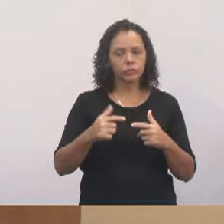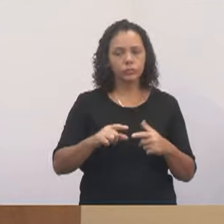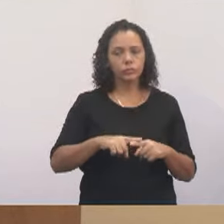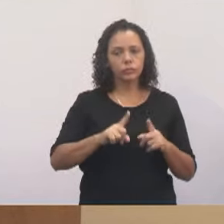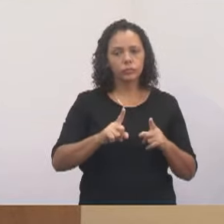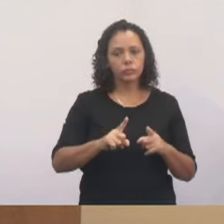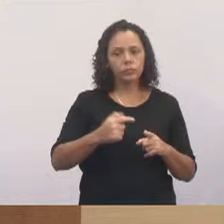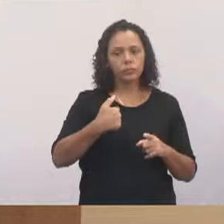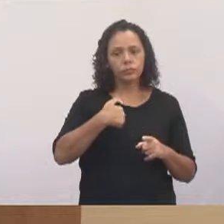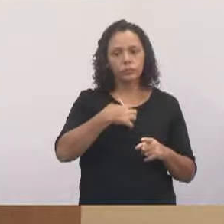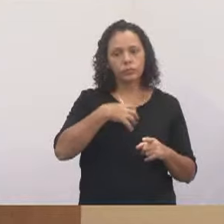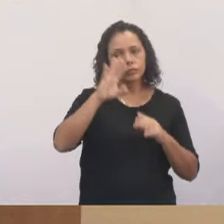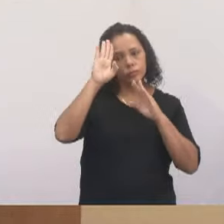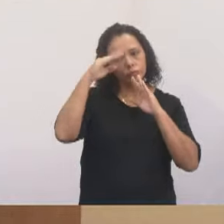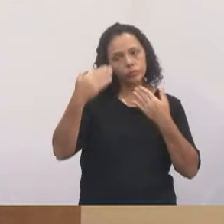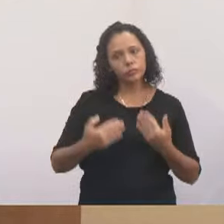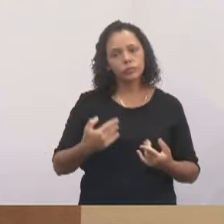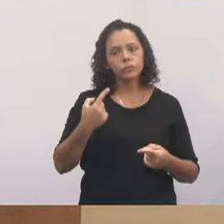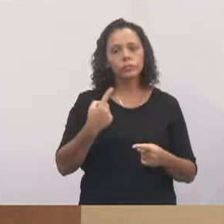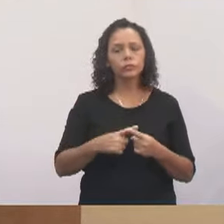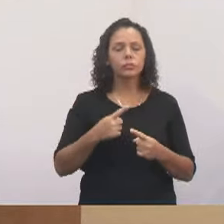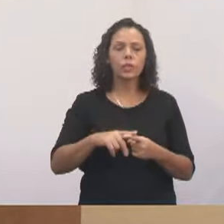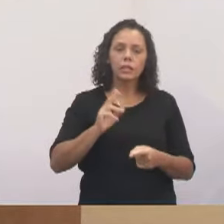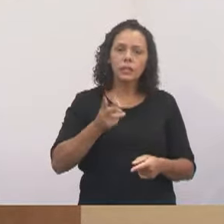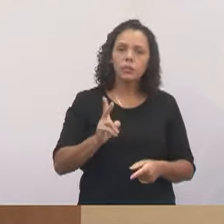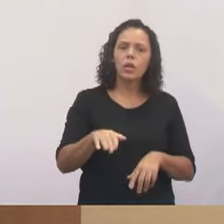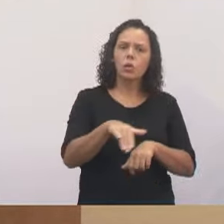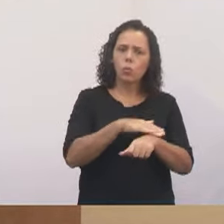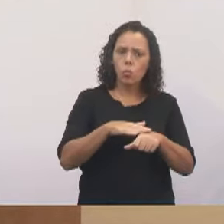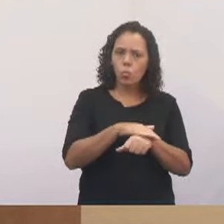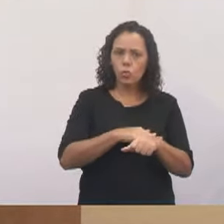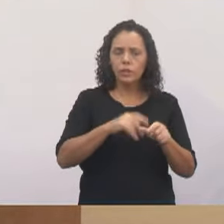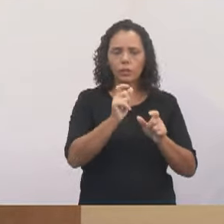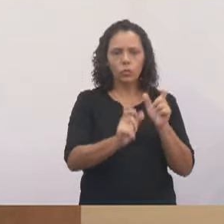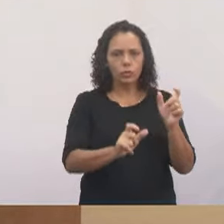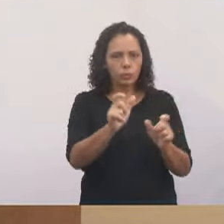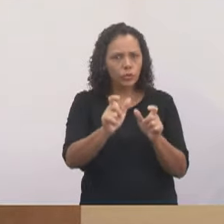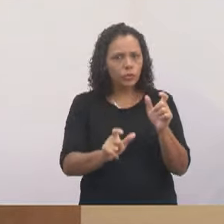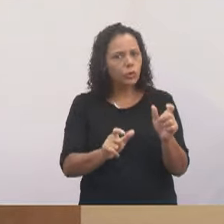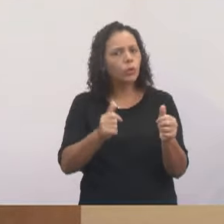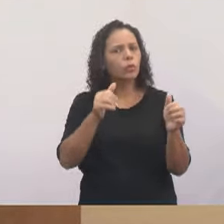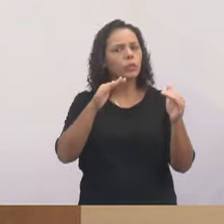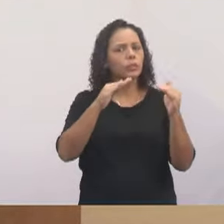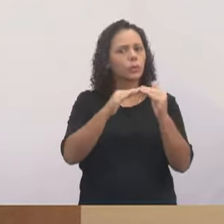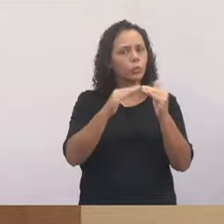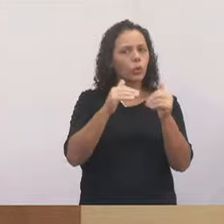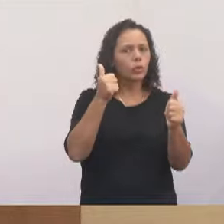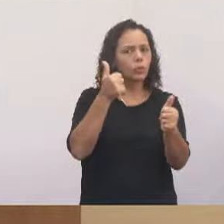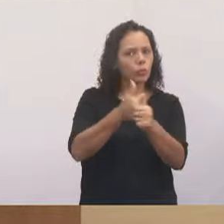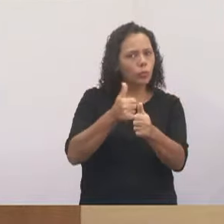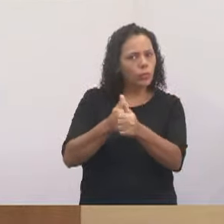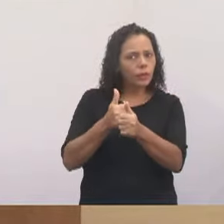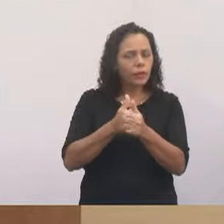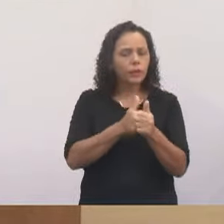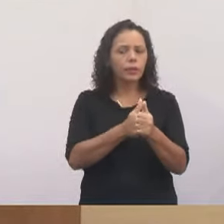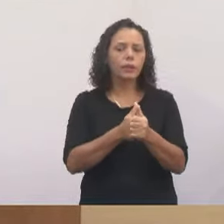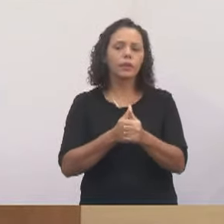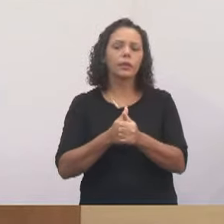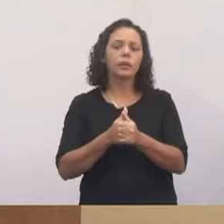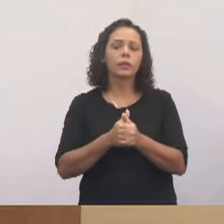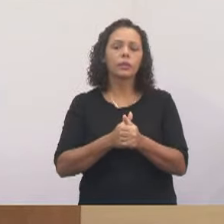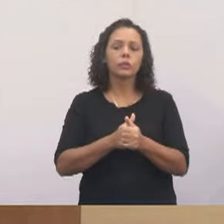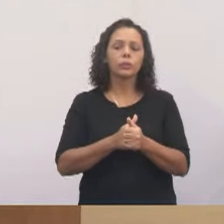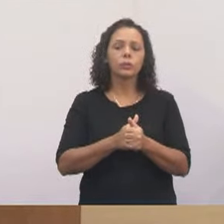várias vezes dialogando com os munícipes ali da Rua Elgolande, do Balneário Paraíba, da